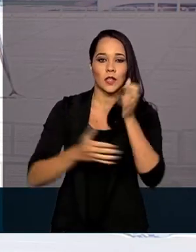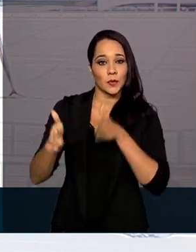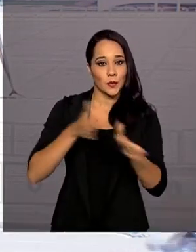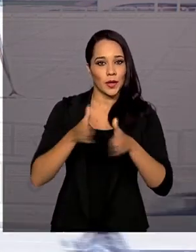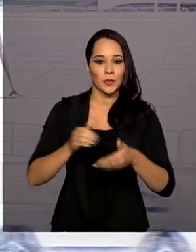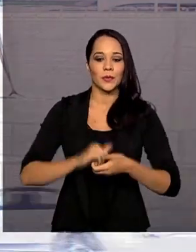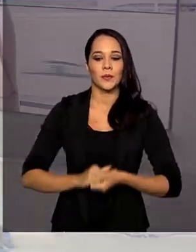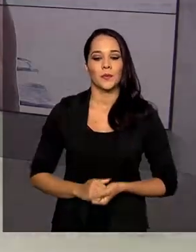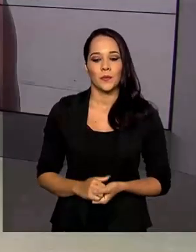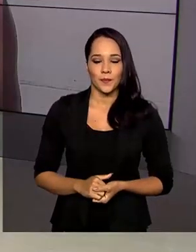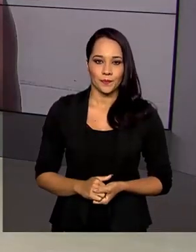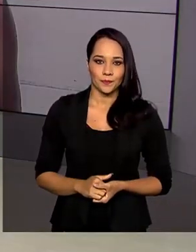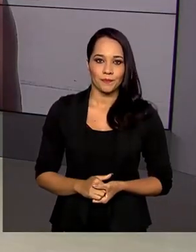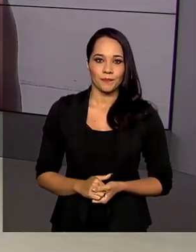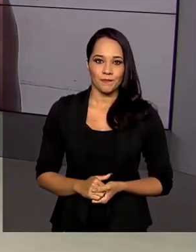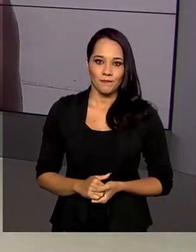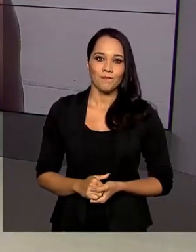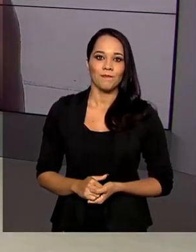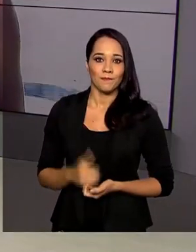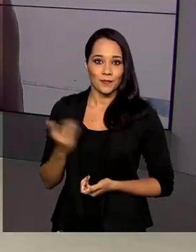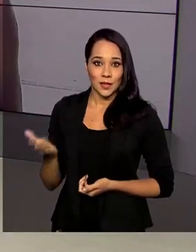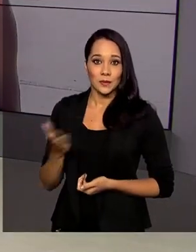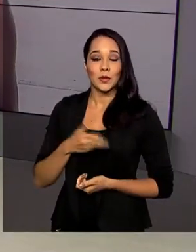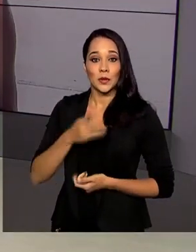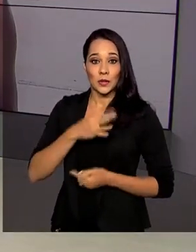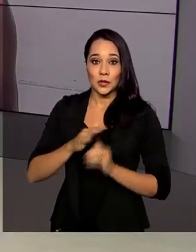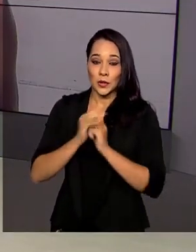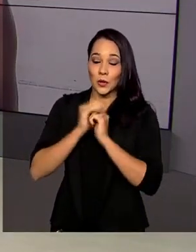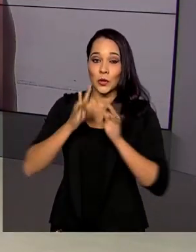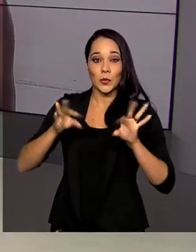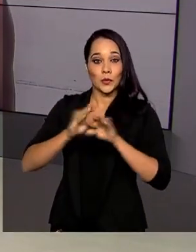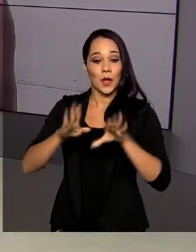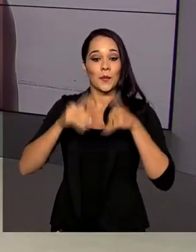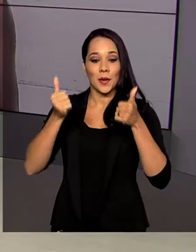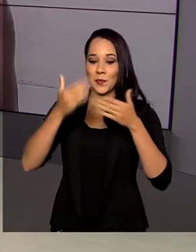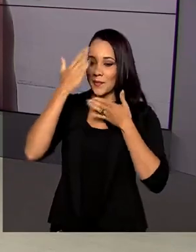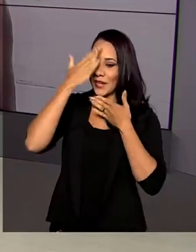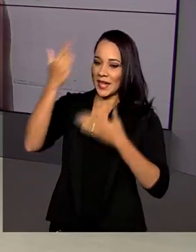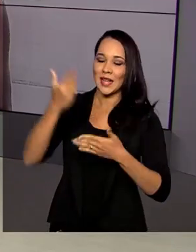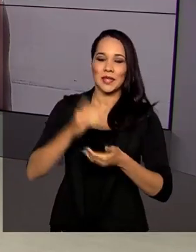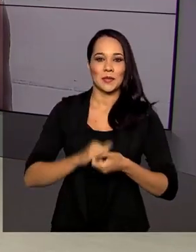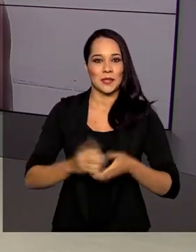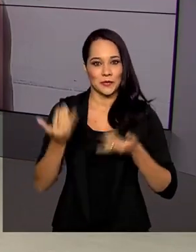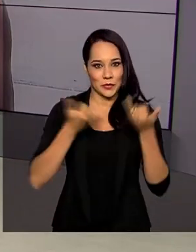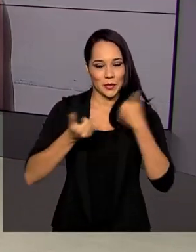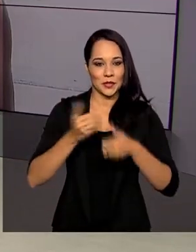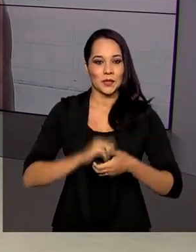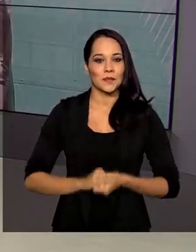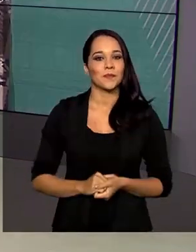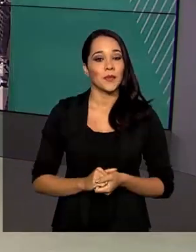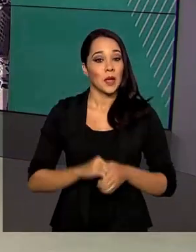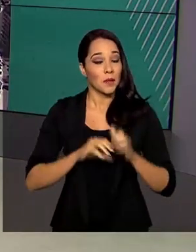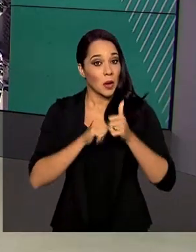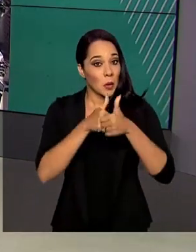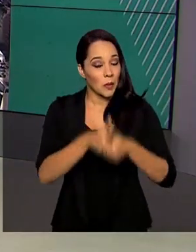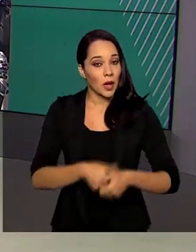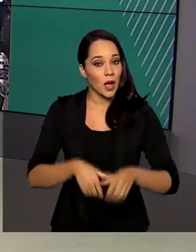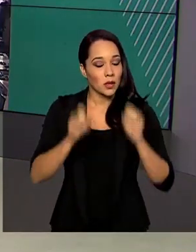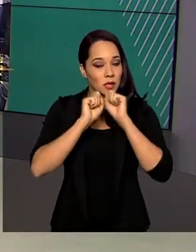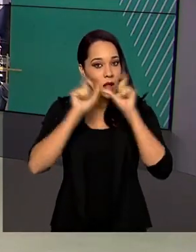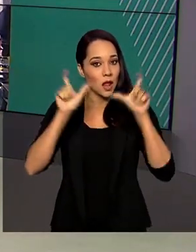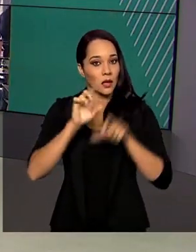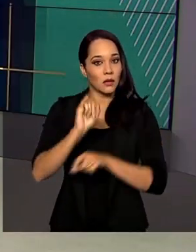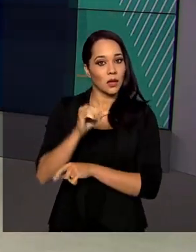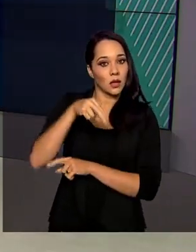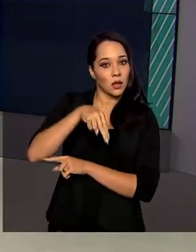Lilian, volto com você. É, rezar para todo mundo ficar bem, né, Dani? Obrigada pelas informações. E para acompanhar os alertas do